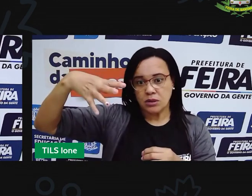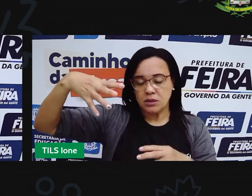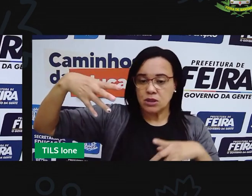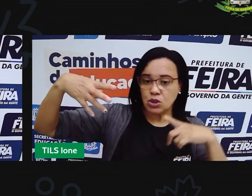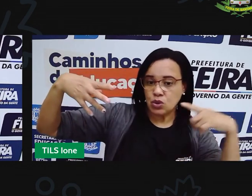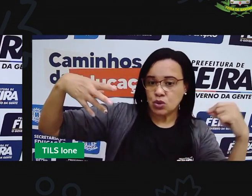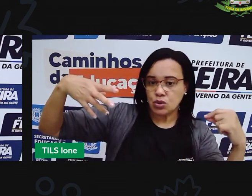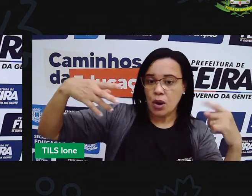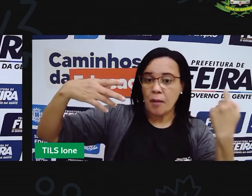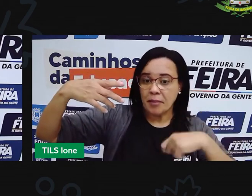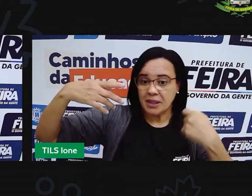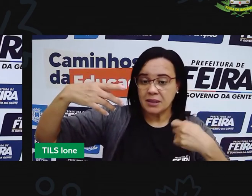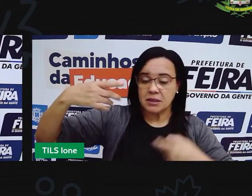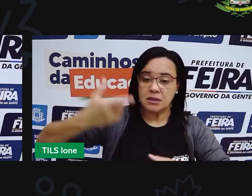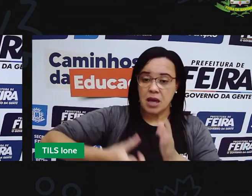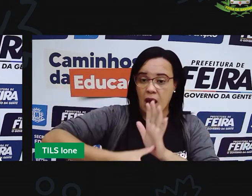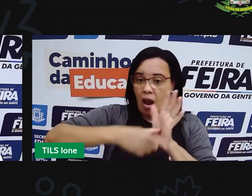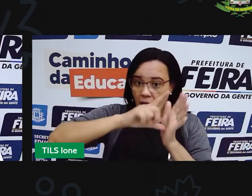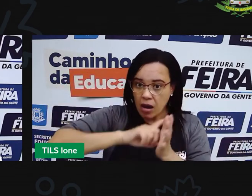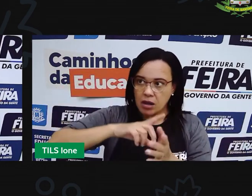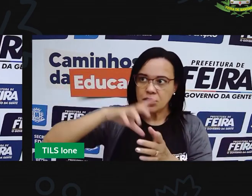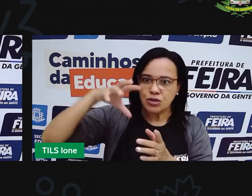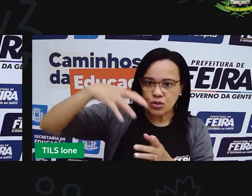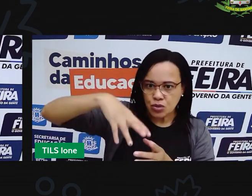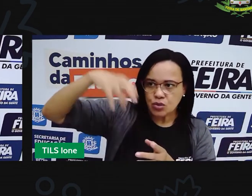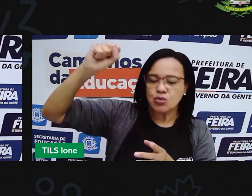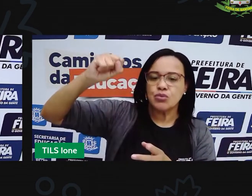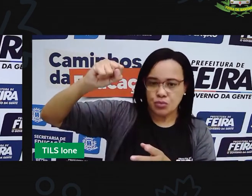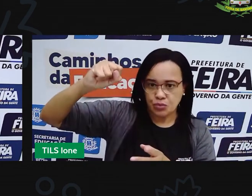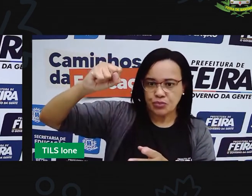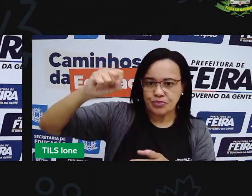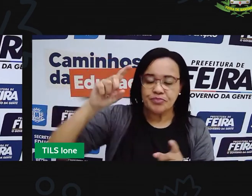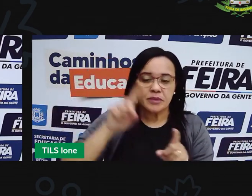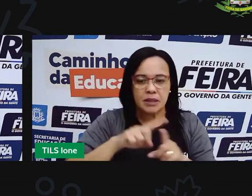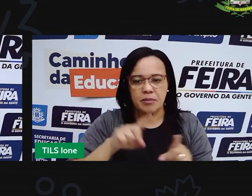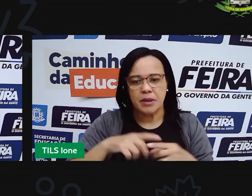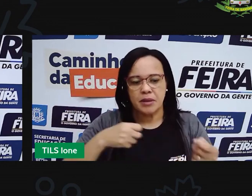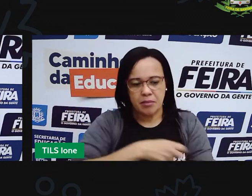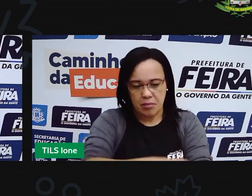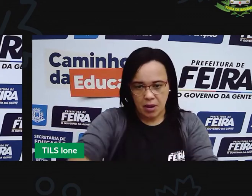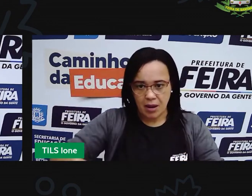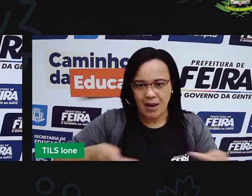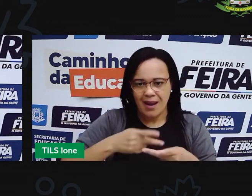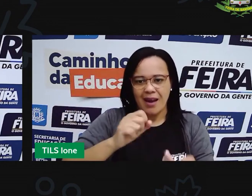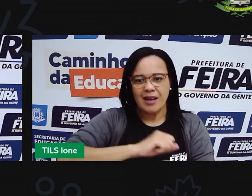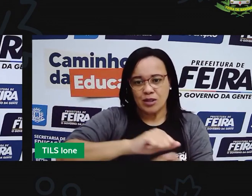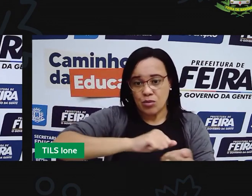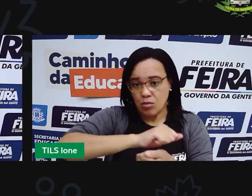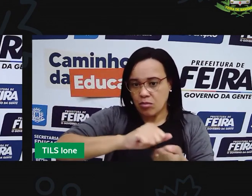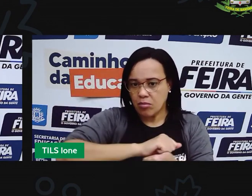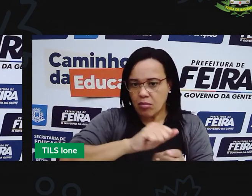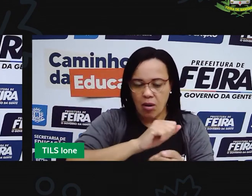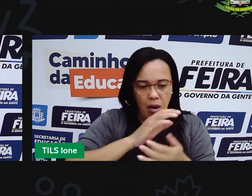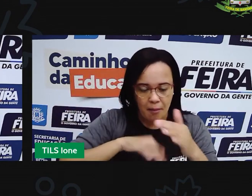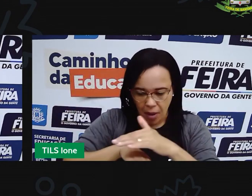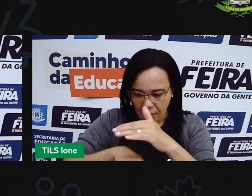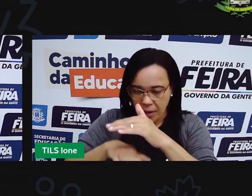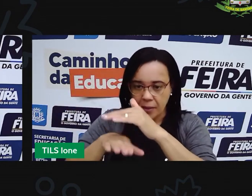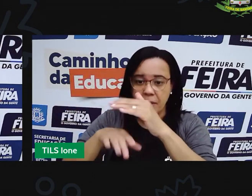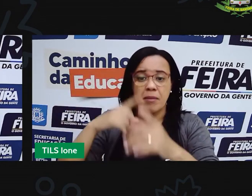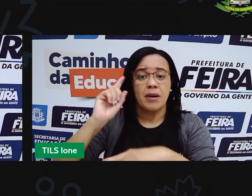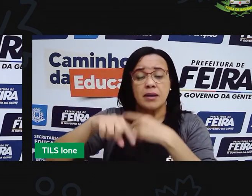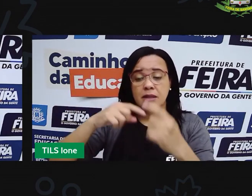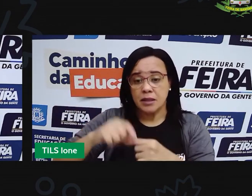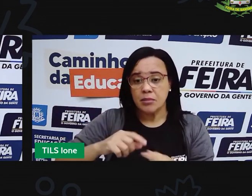lavando a luz, com tabose, de açúcar, de açúcar, E saúde desliga a gente diminuir o seu caminho